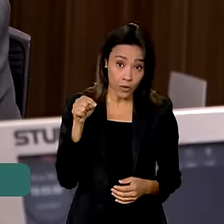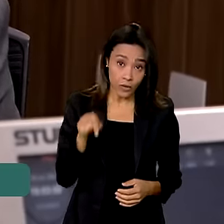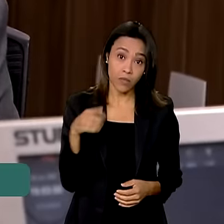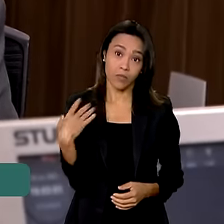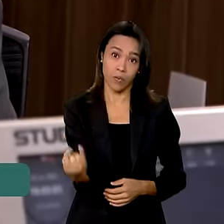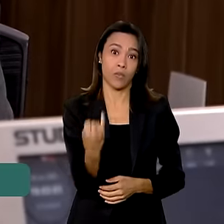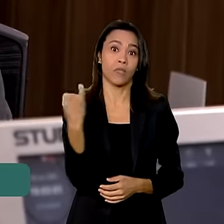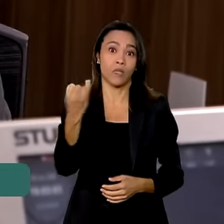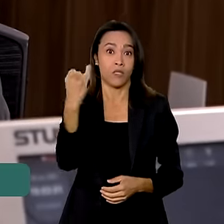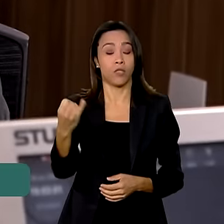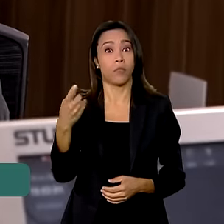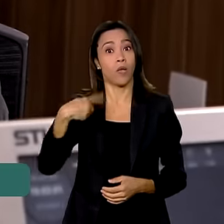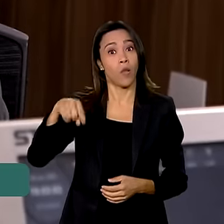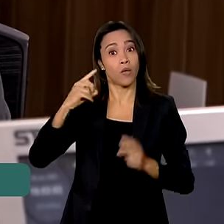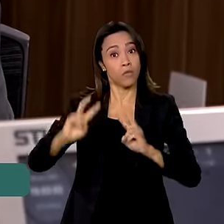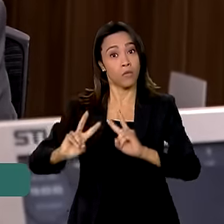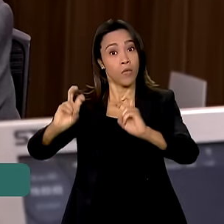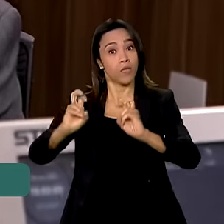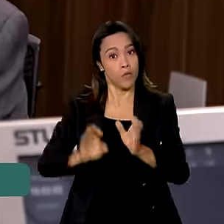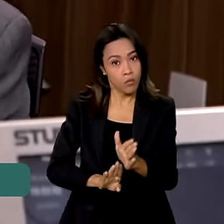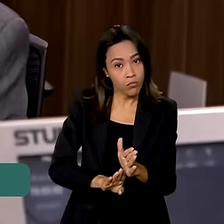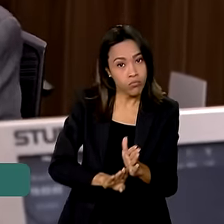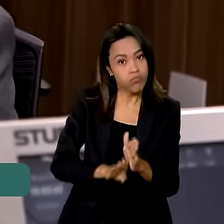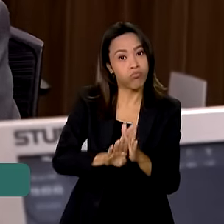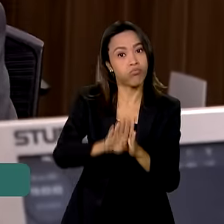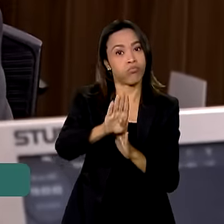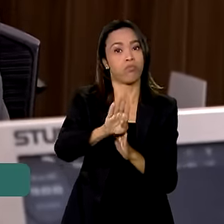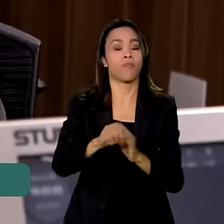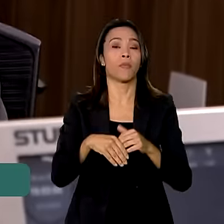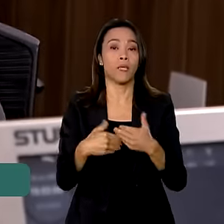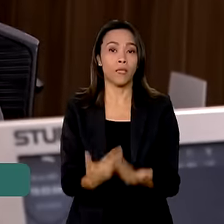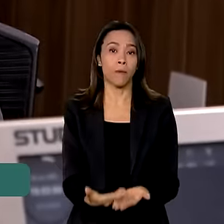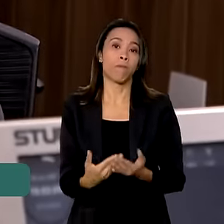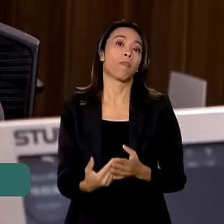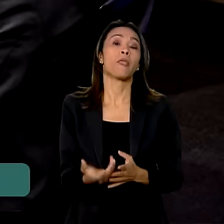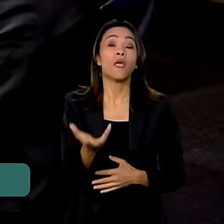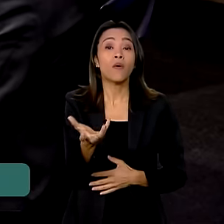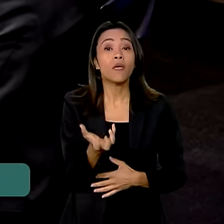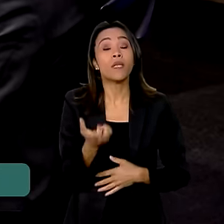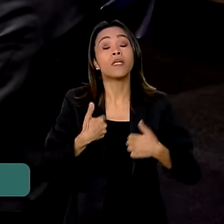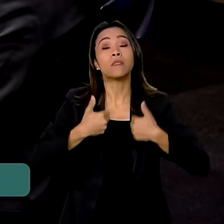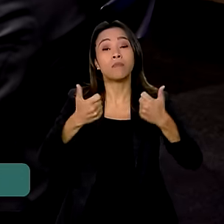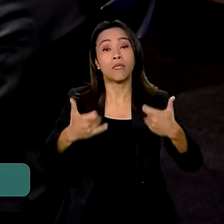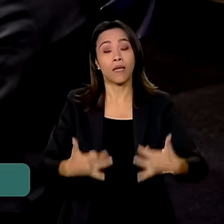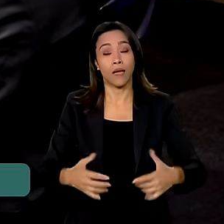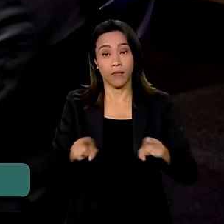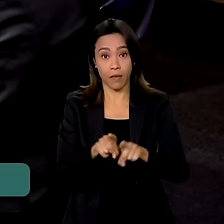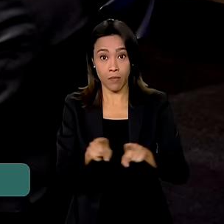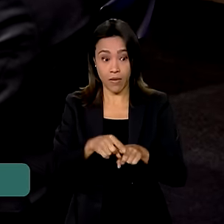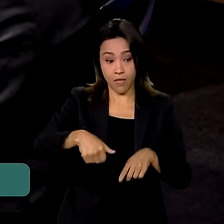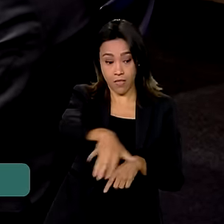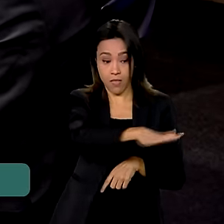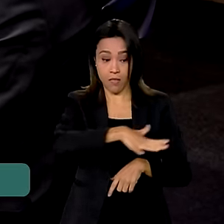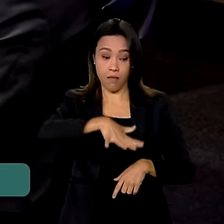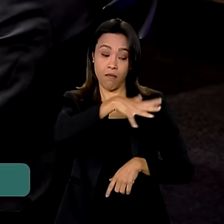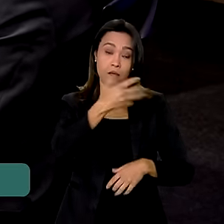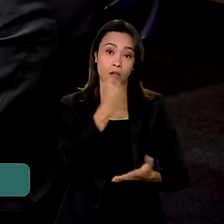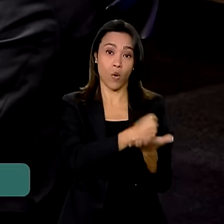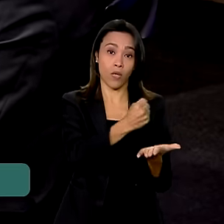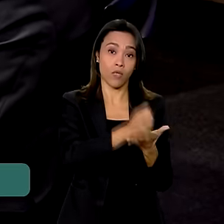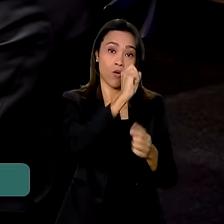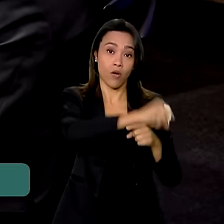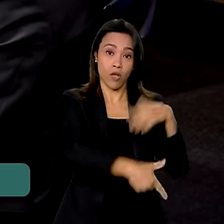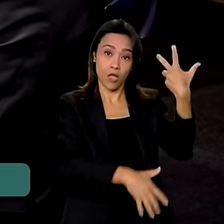para observar o crescimento. Mas eu queria destacar, Mariana, o emprego na indústria neste ano. De